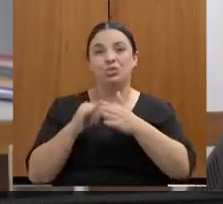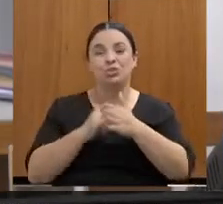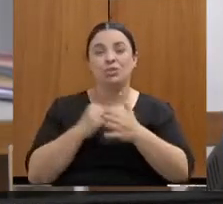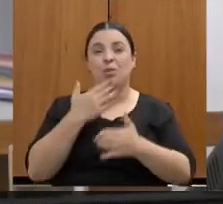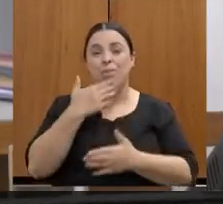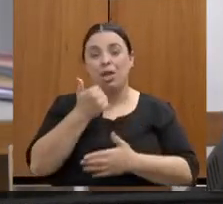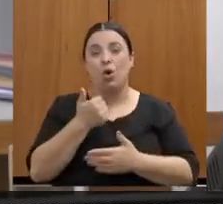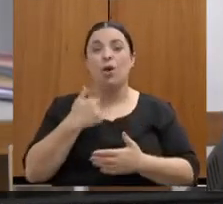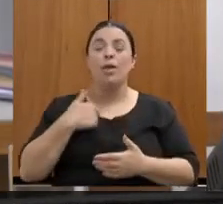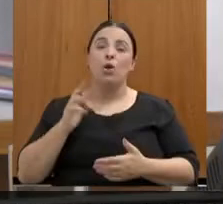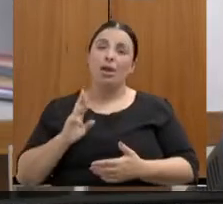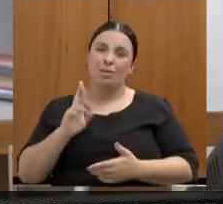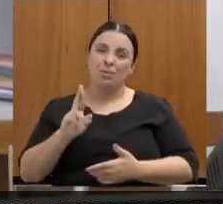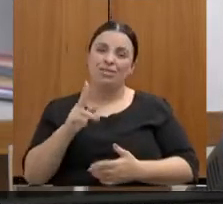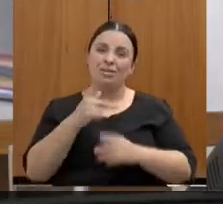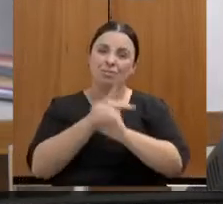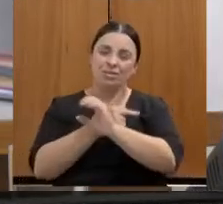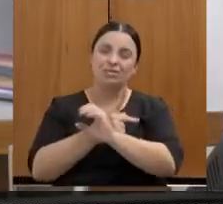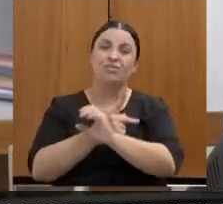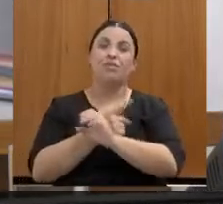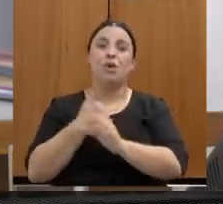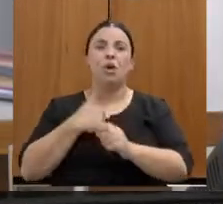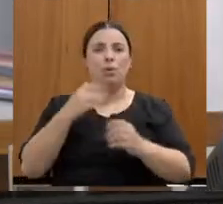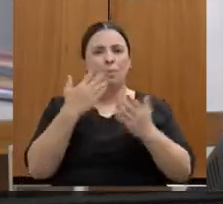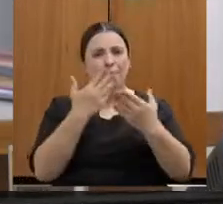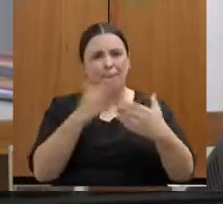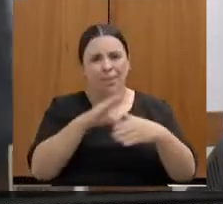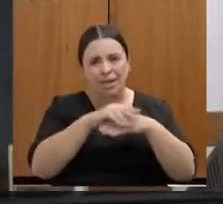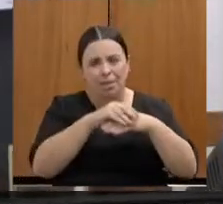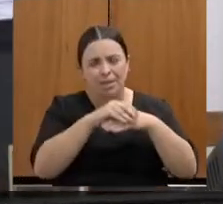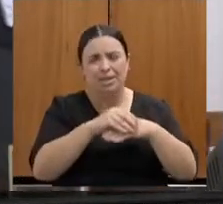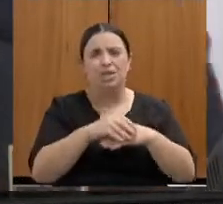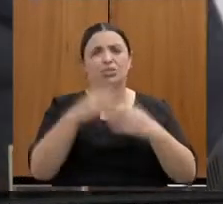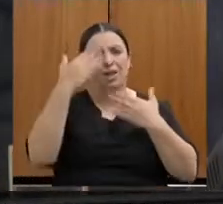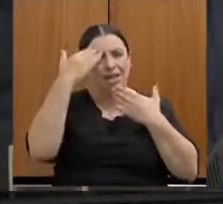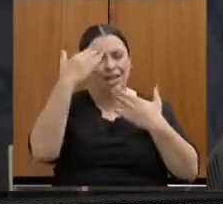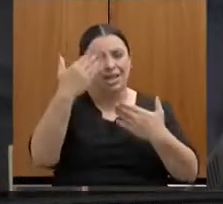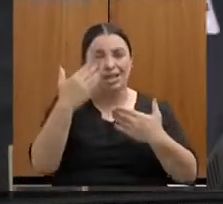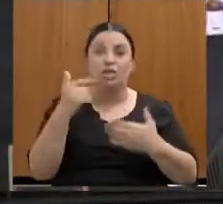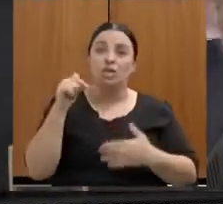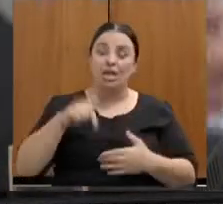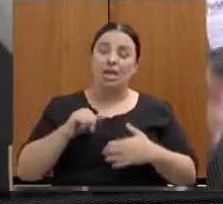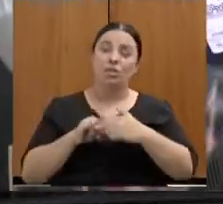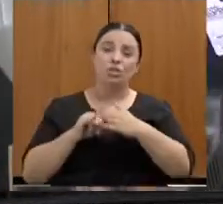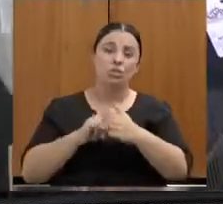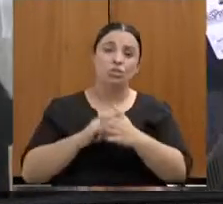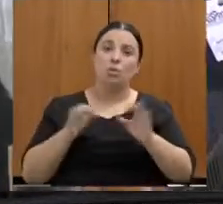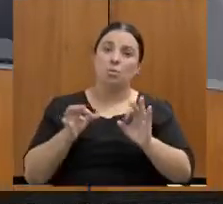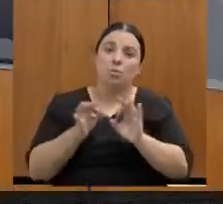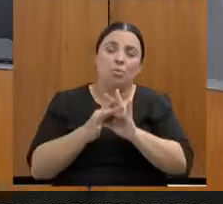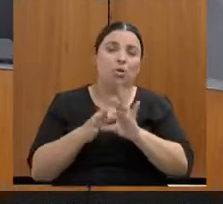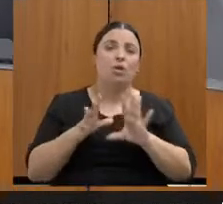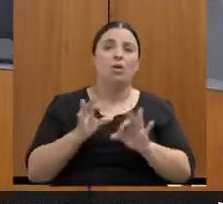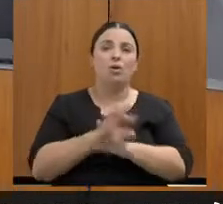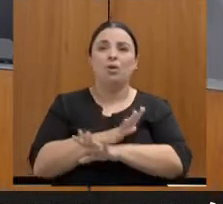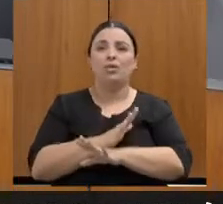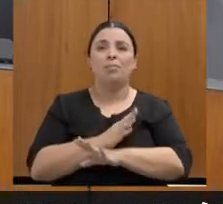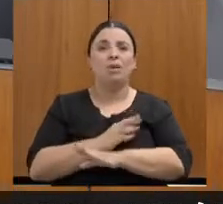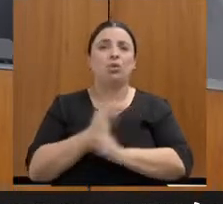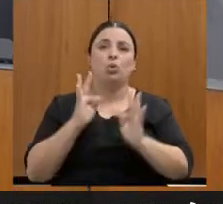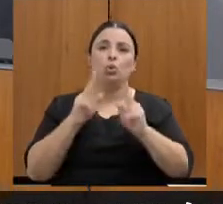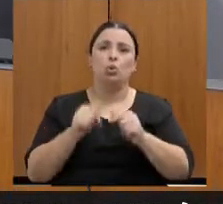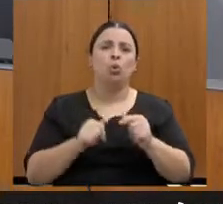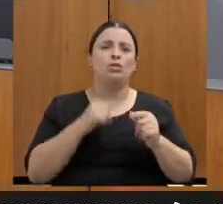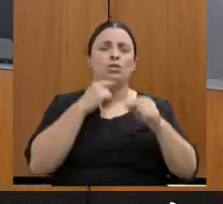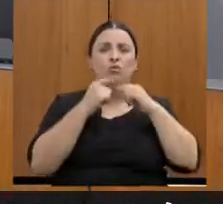parabenizo, agradeço, e mantenha a nossa instituição à disposição para qualquer esclarecimento. Muito obrigada,